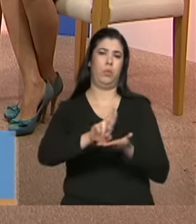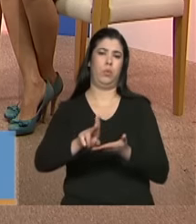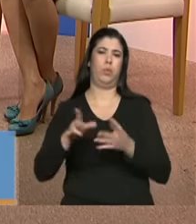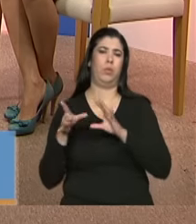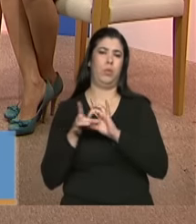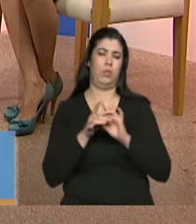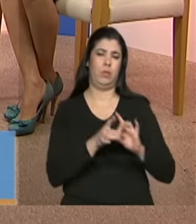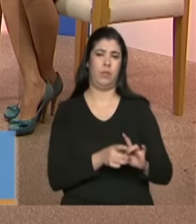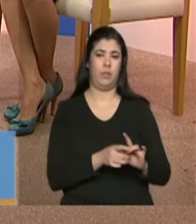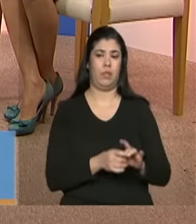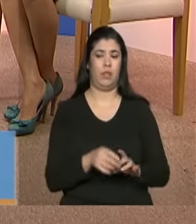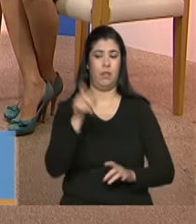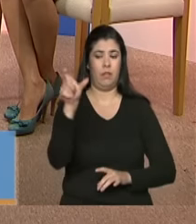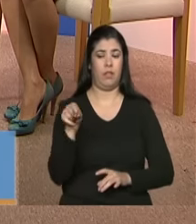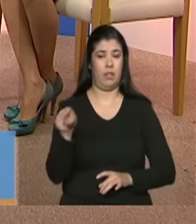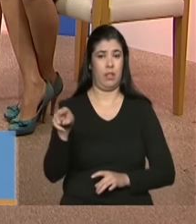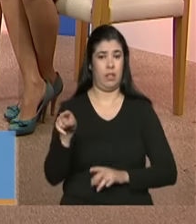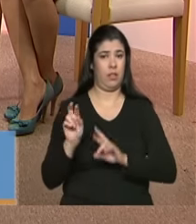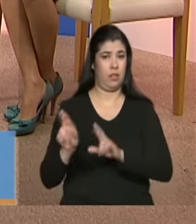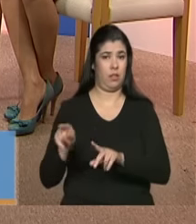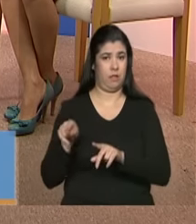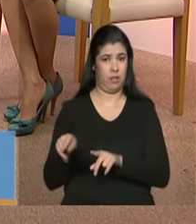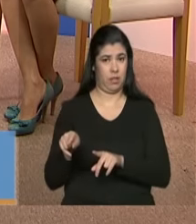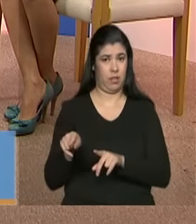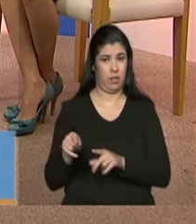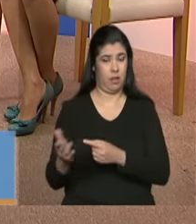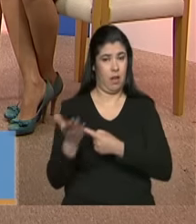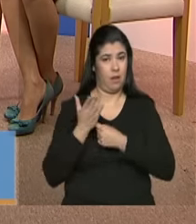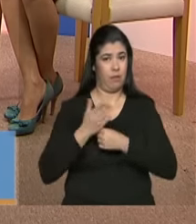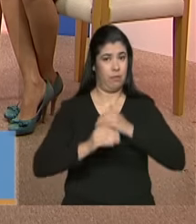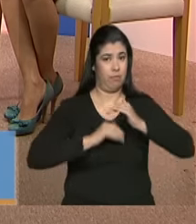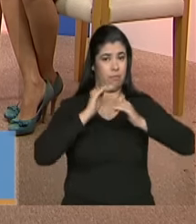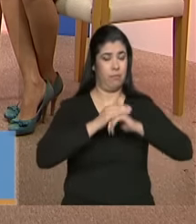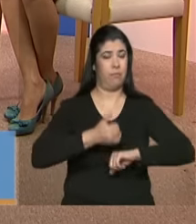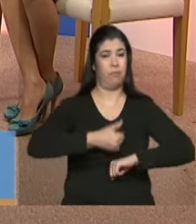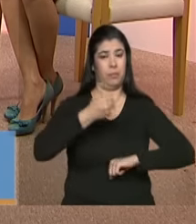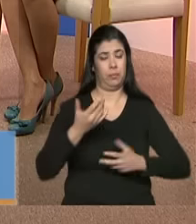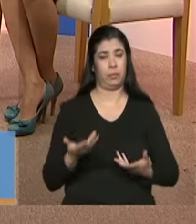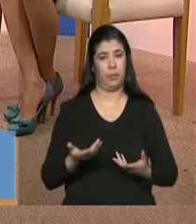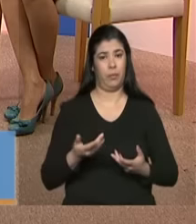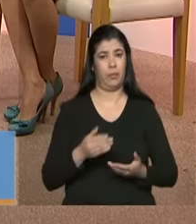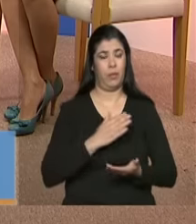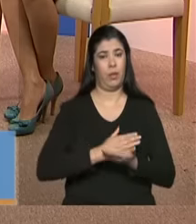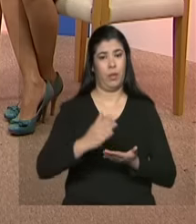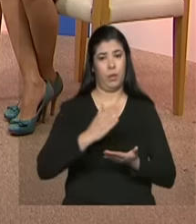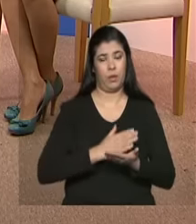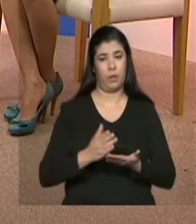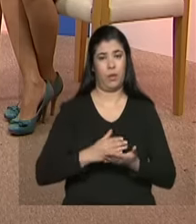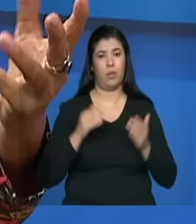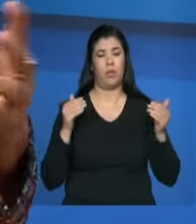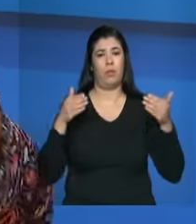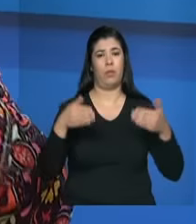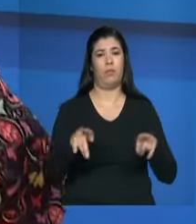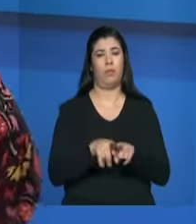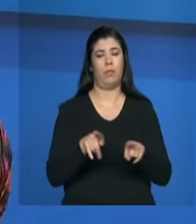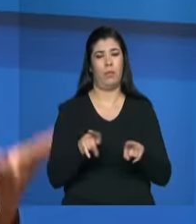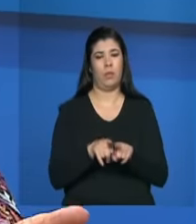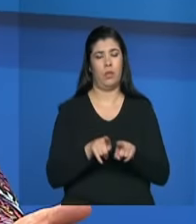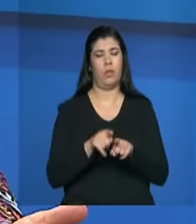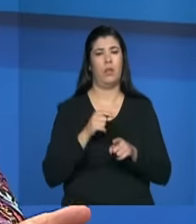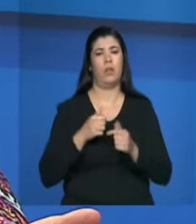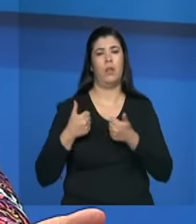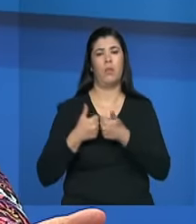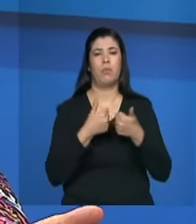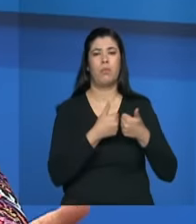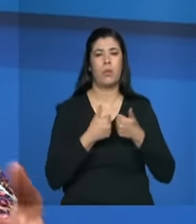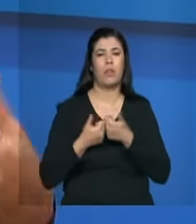ver que a diferença é que nos enriquece essa diversidade é nos enriquece e a partir do momento que eu começo a participar eu começo a me aproximar